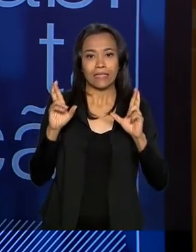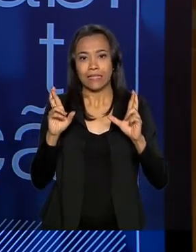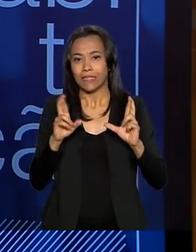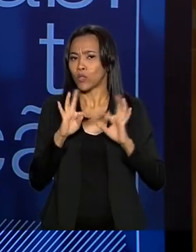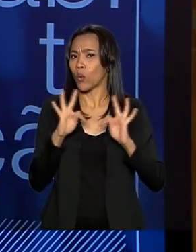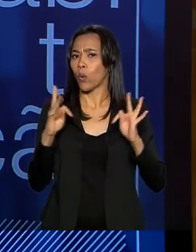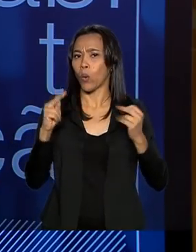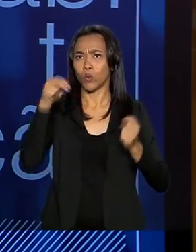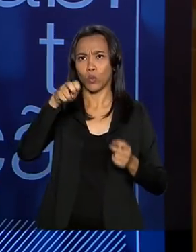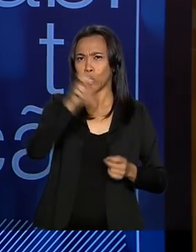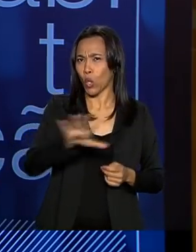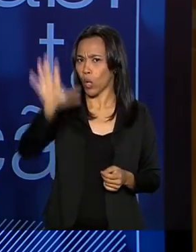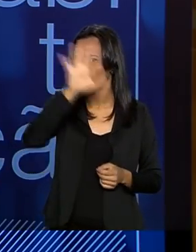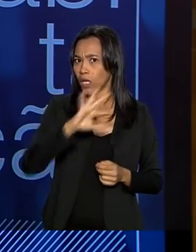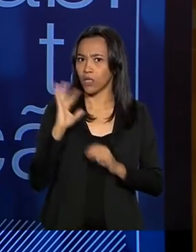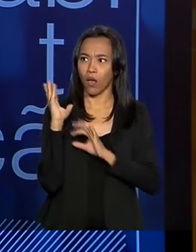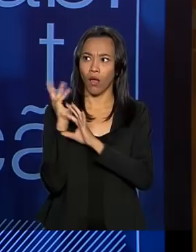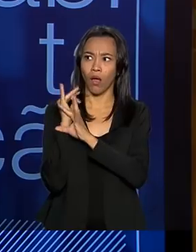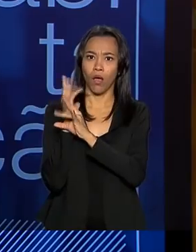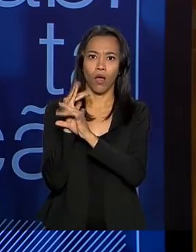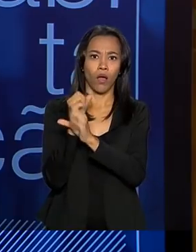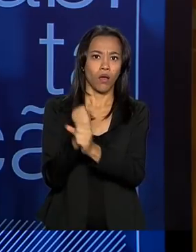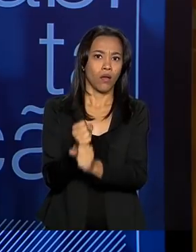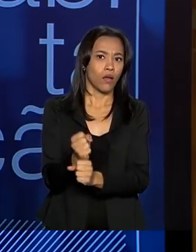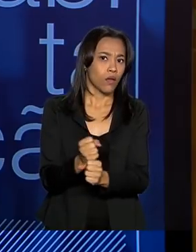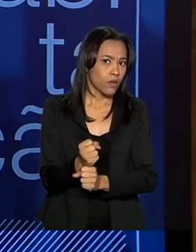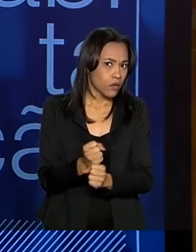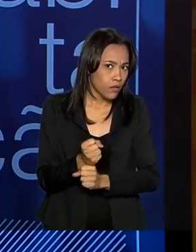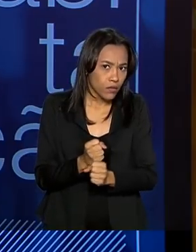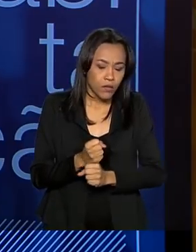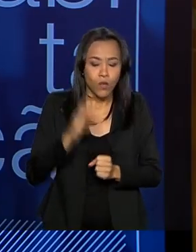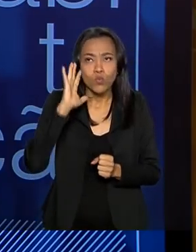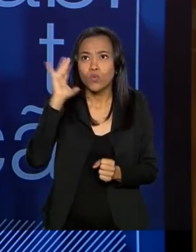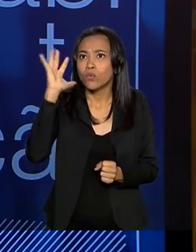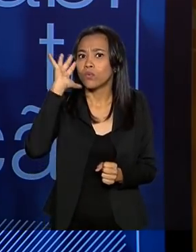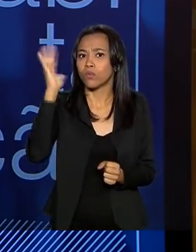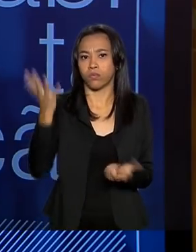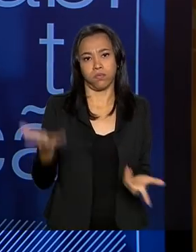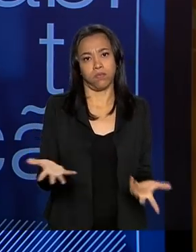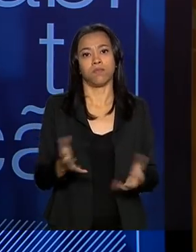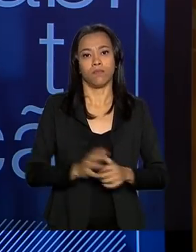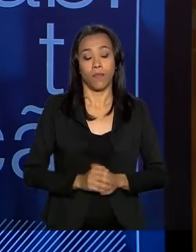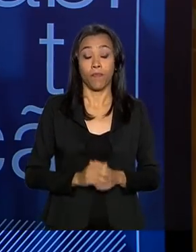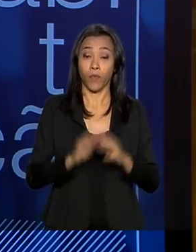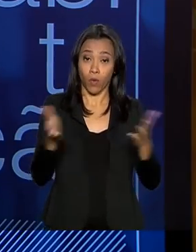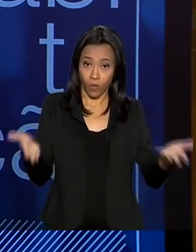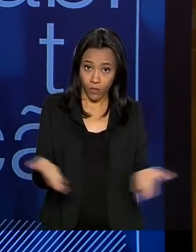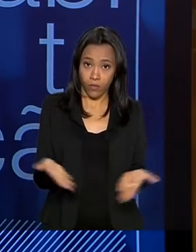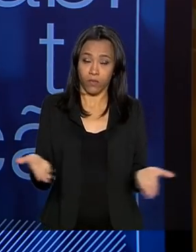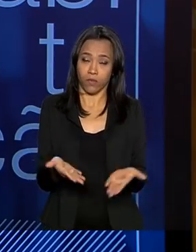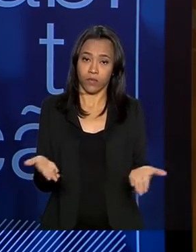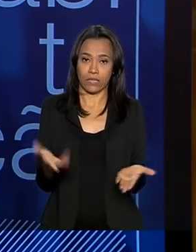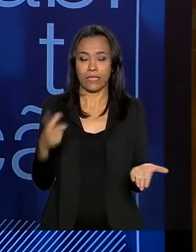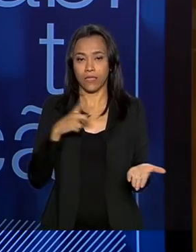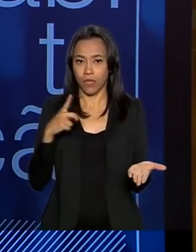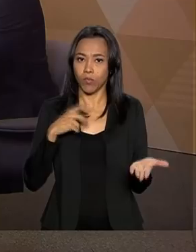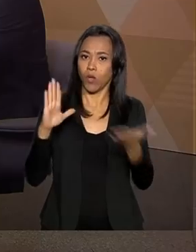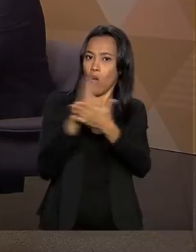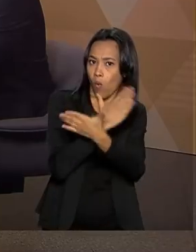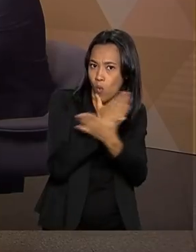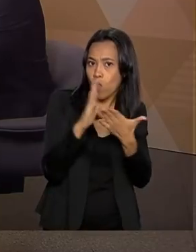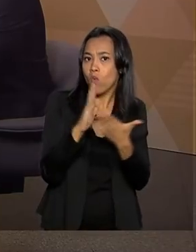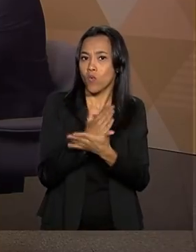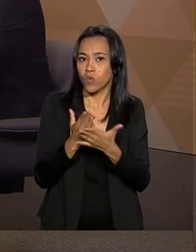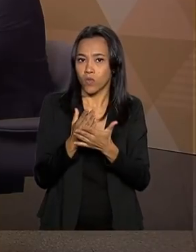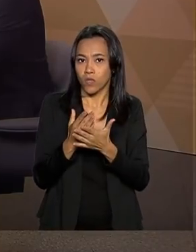a região Nordeste, a obra emblemática, um sonho há muito perseguido. Hoje estamos com algumas obras no